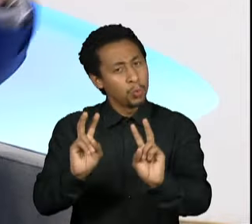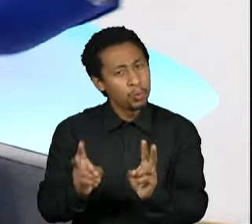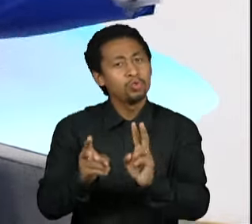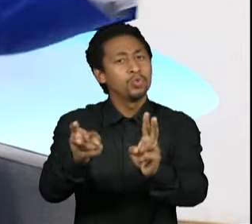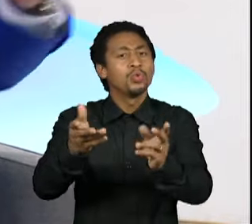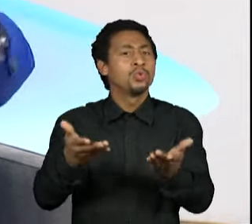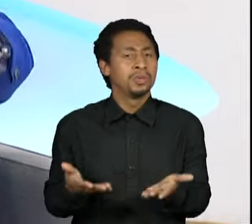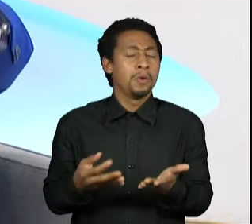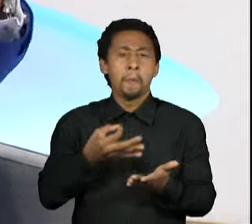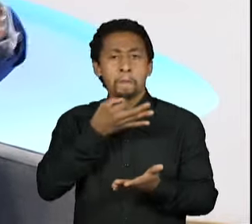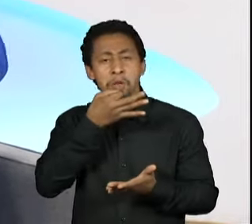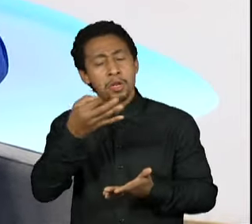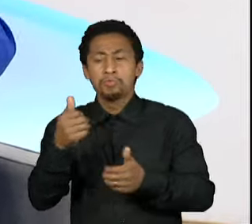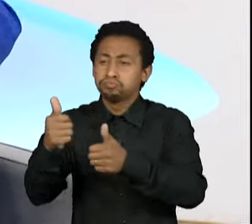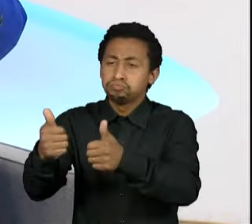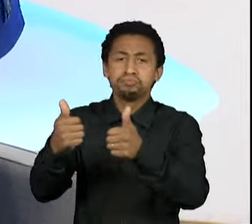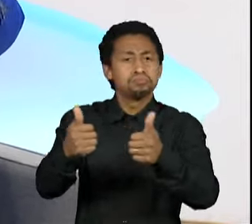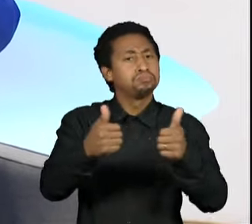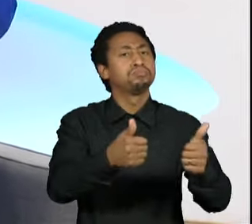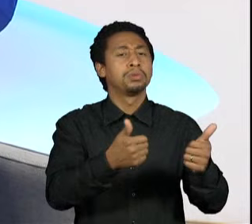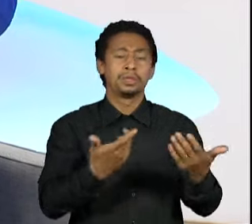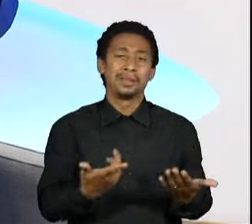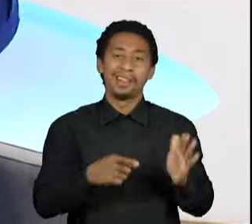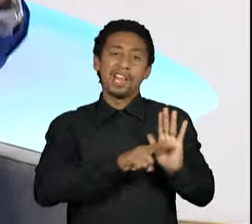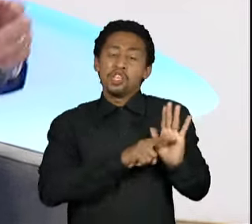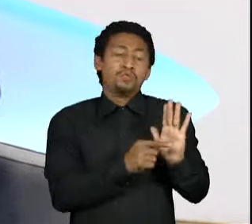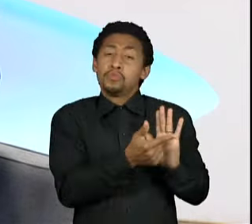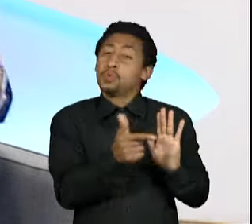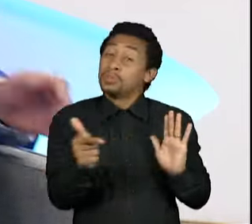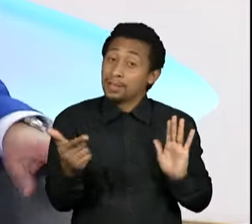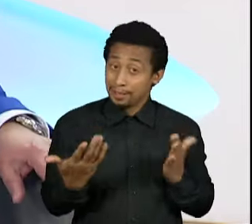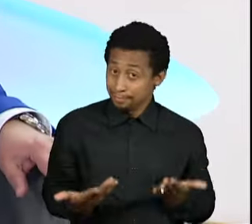não falou ah, não sei o quê, não sei, não também não ouviu todos os comentários. Ah, eu não sei.